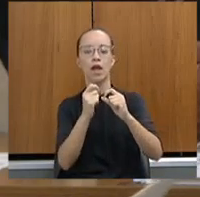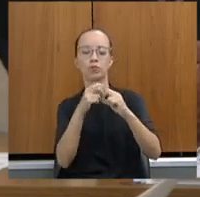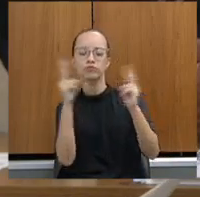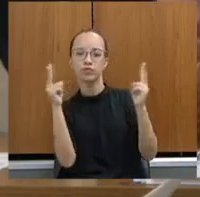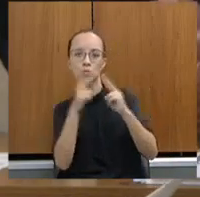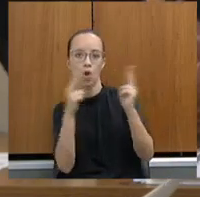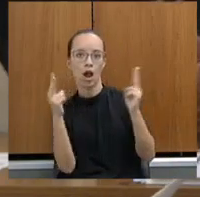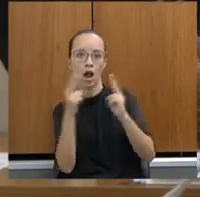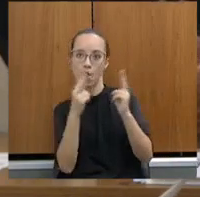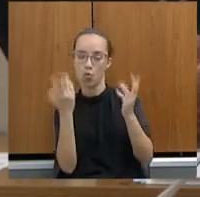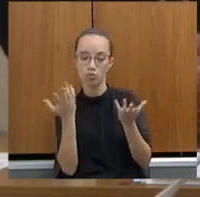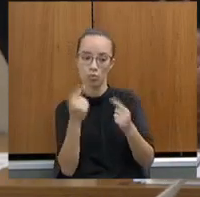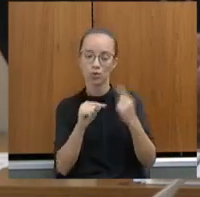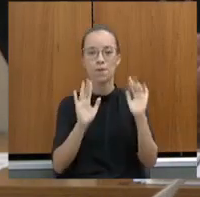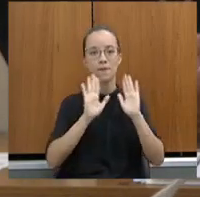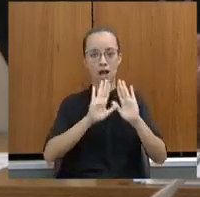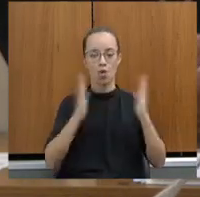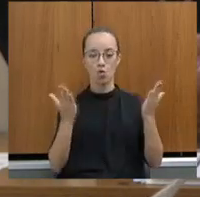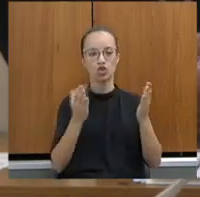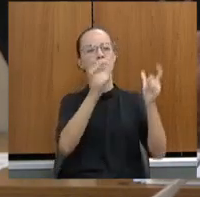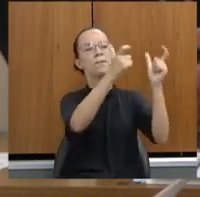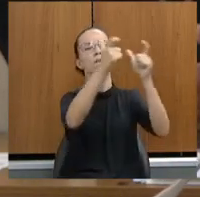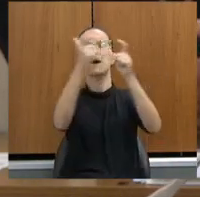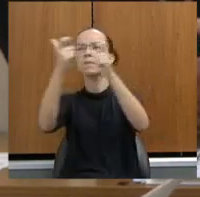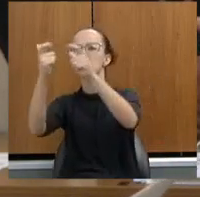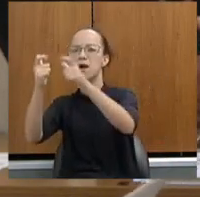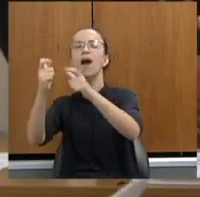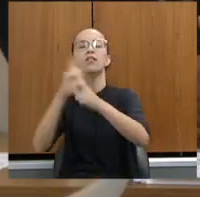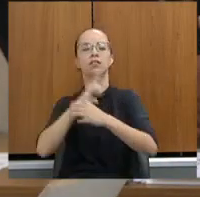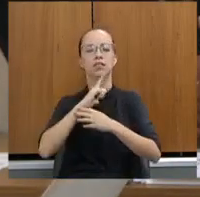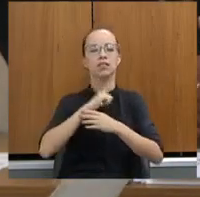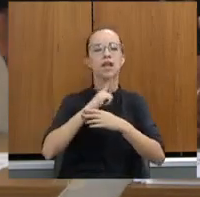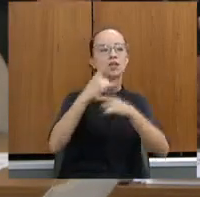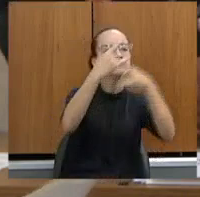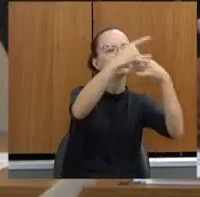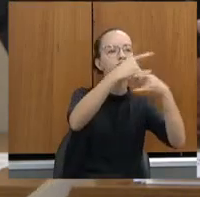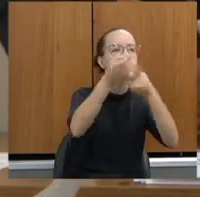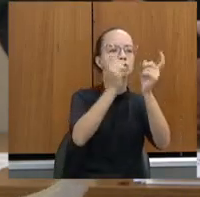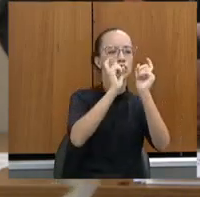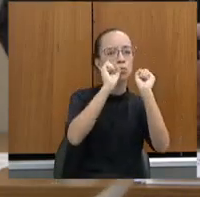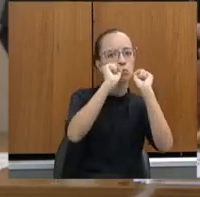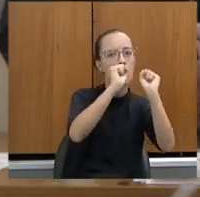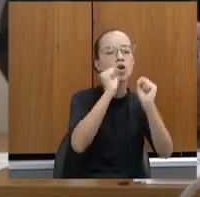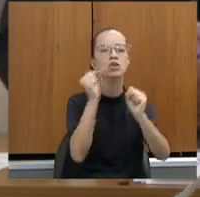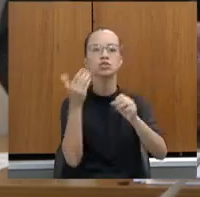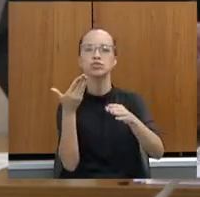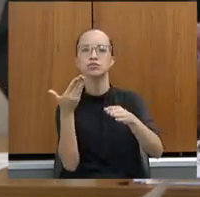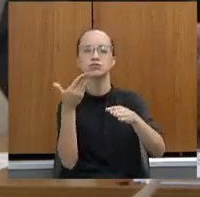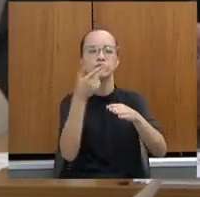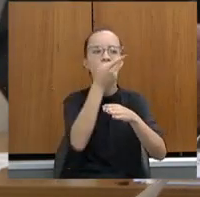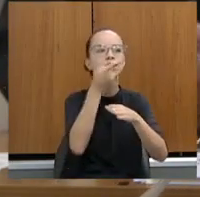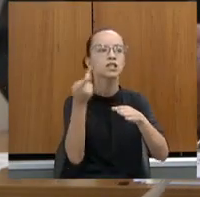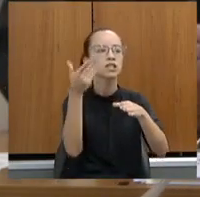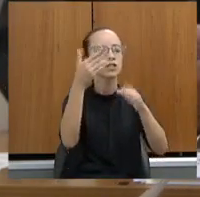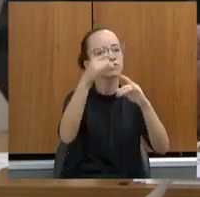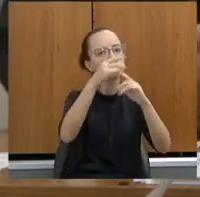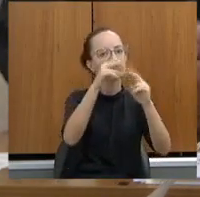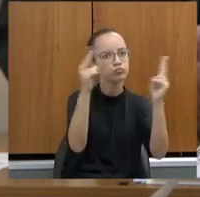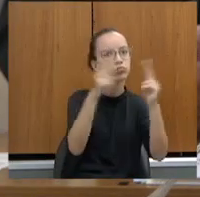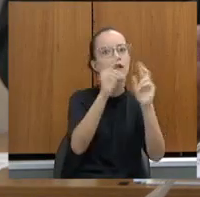não é mais uma realidade. Todas as unidades hoje já contam com um sistema de vídeo-audiências, de visitas virtuais. Então,